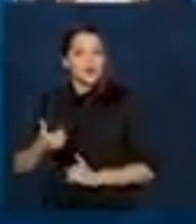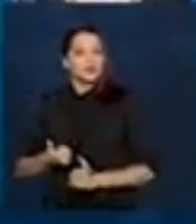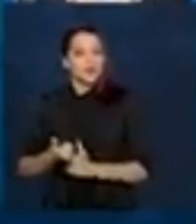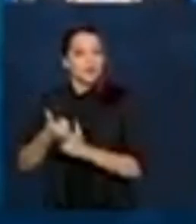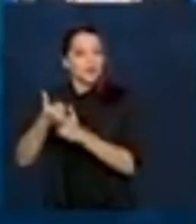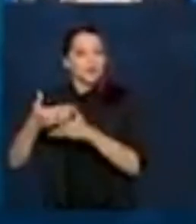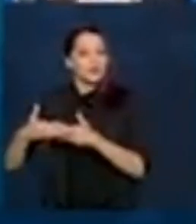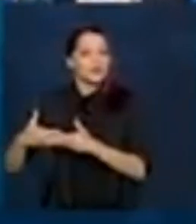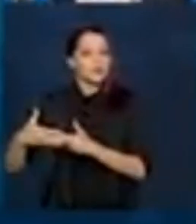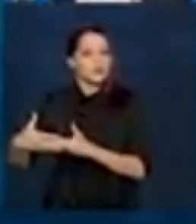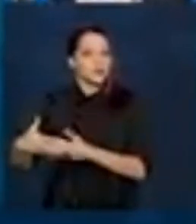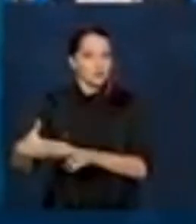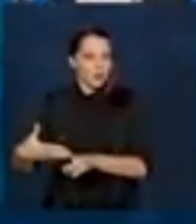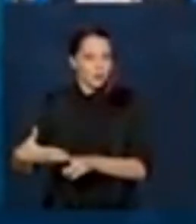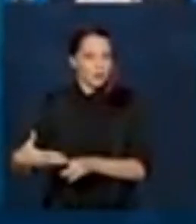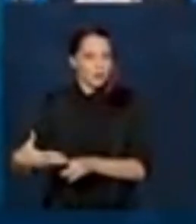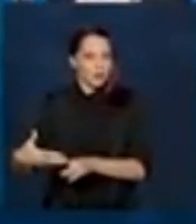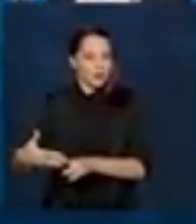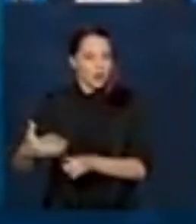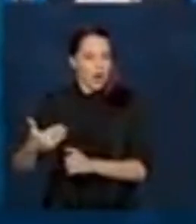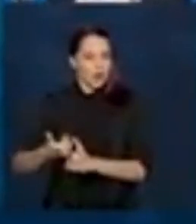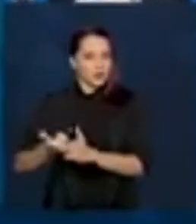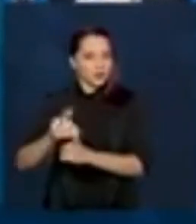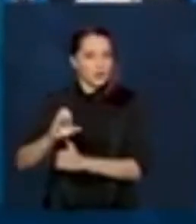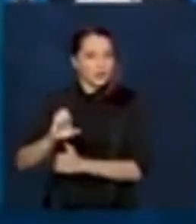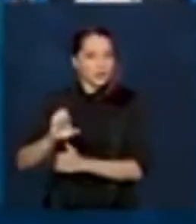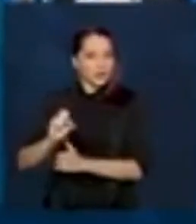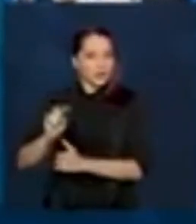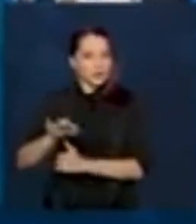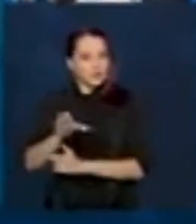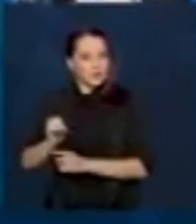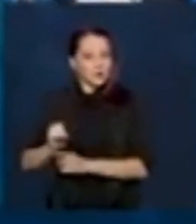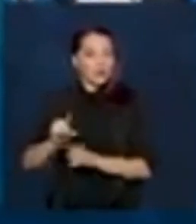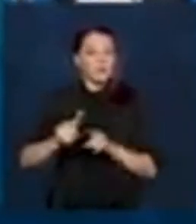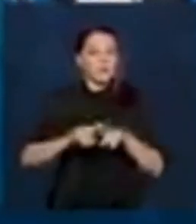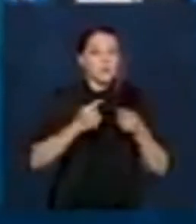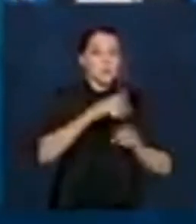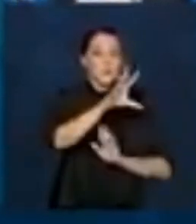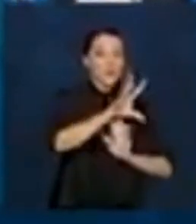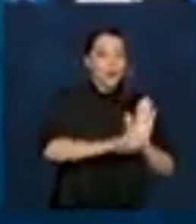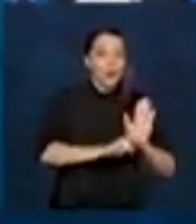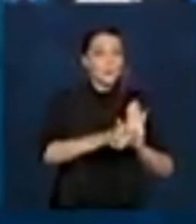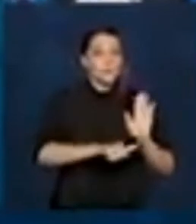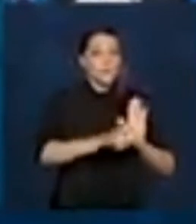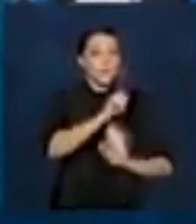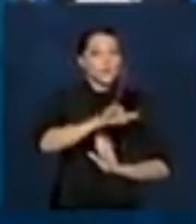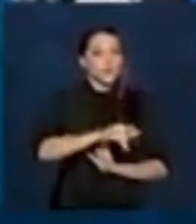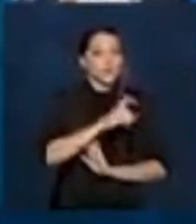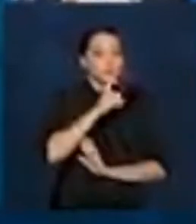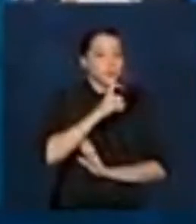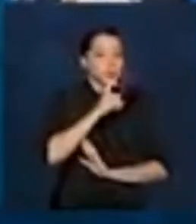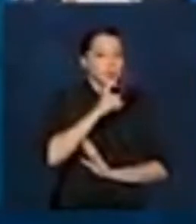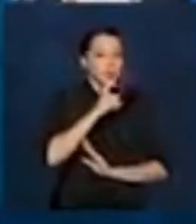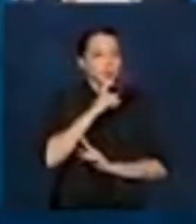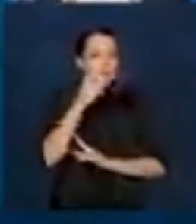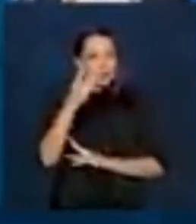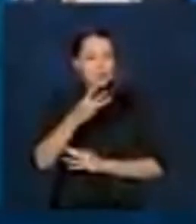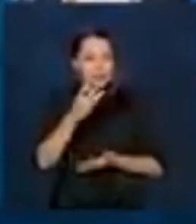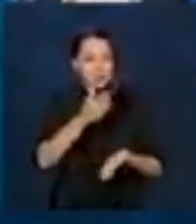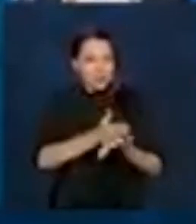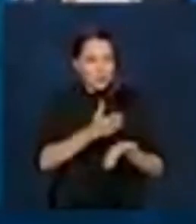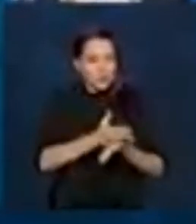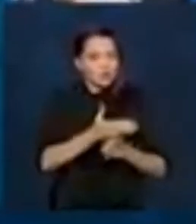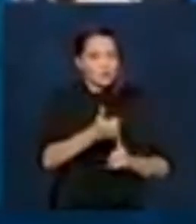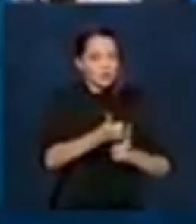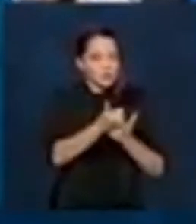extensão. Mas quem recebeu em julho a primeira parcela receberá a terceira parcela do auxílio